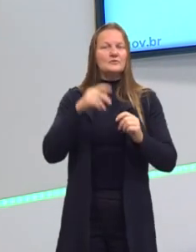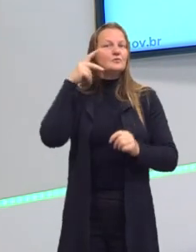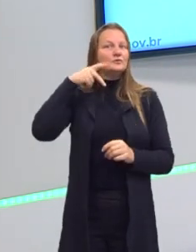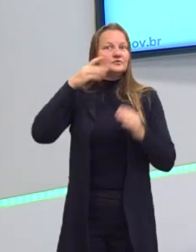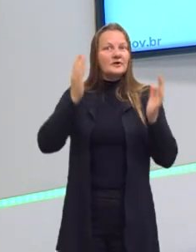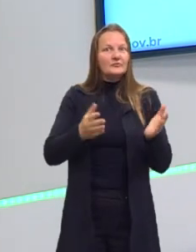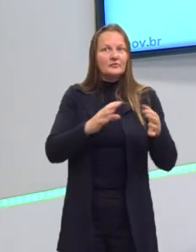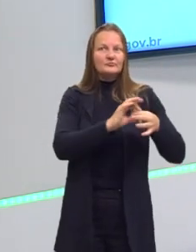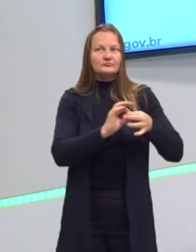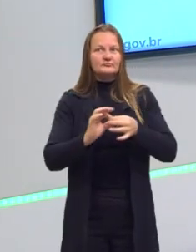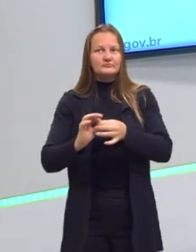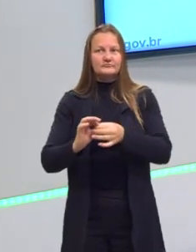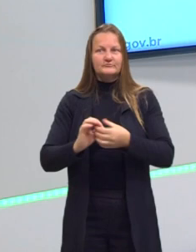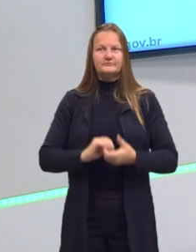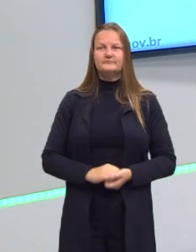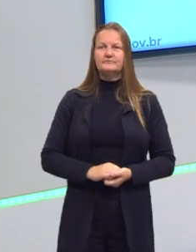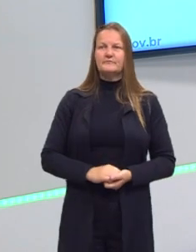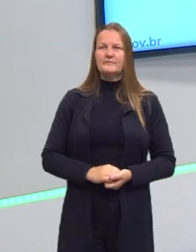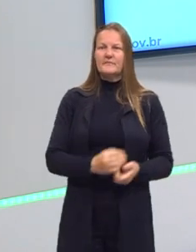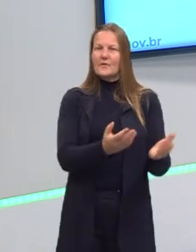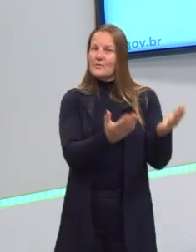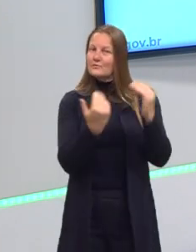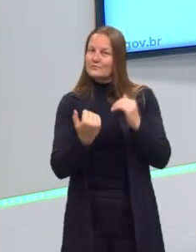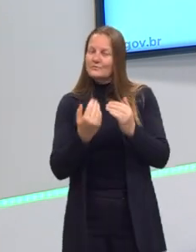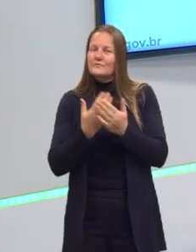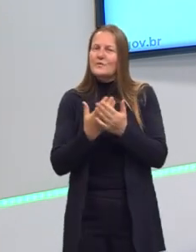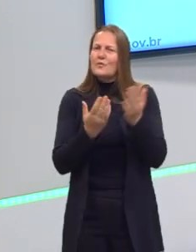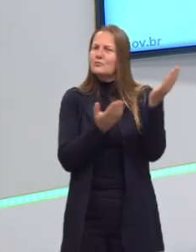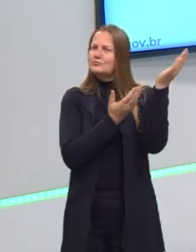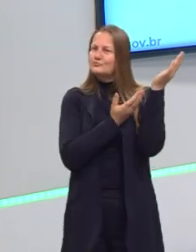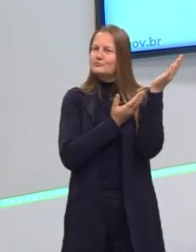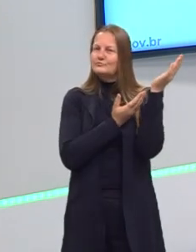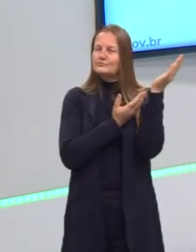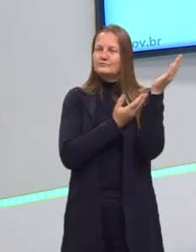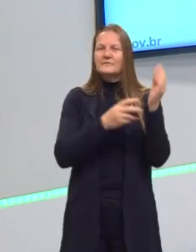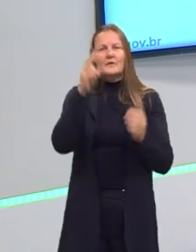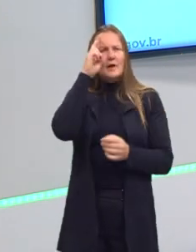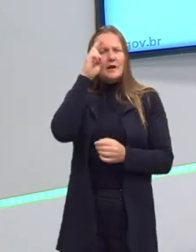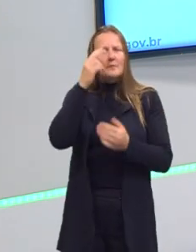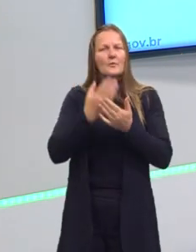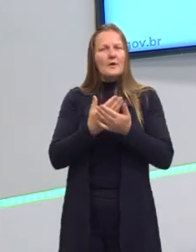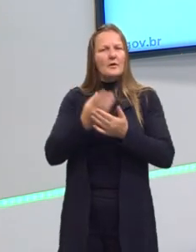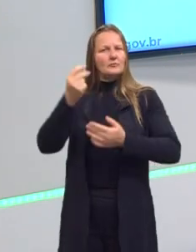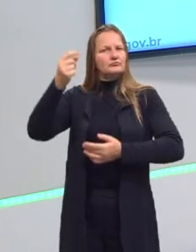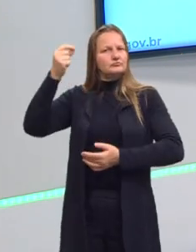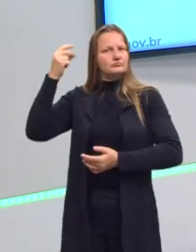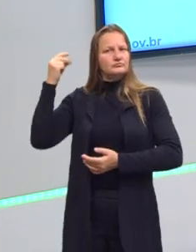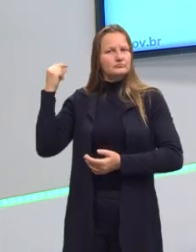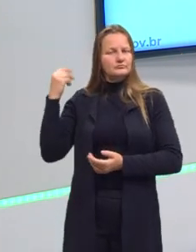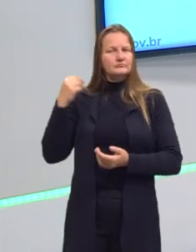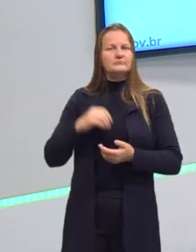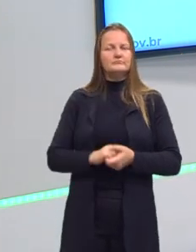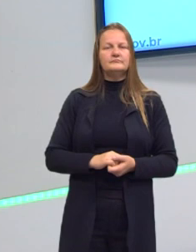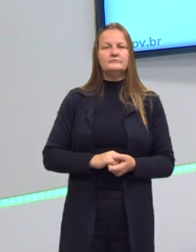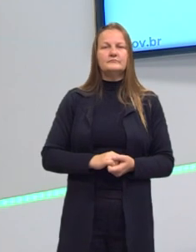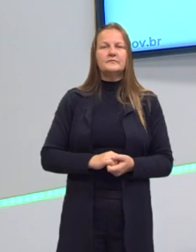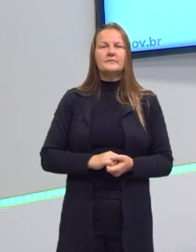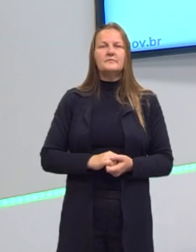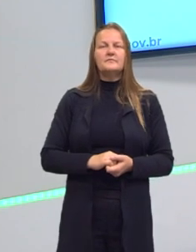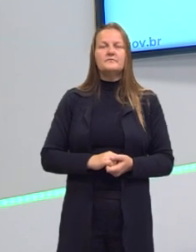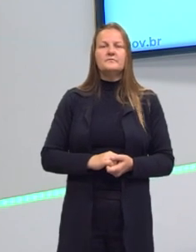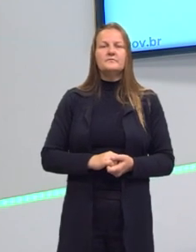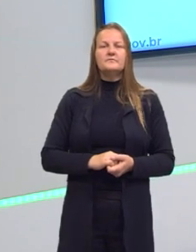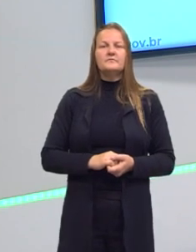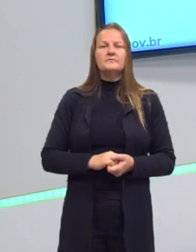atuais. Vamos lá, então. Vocês lembram, nós já vimos nas outras aulas, né? Que os